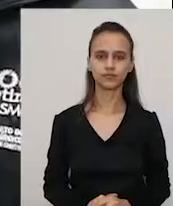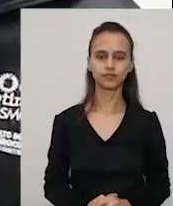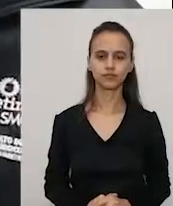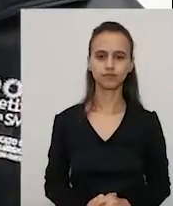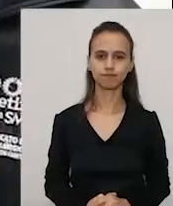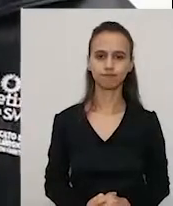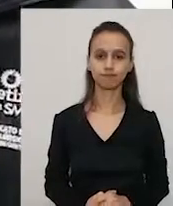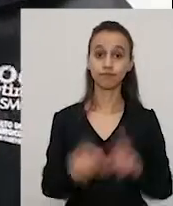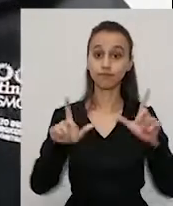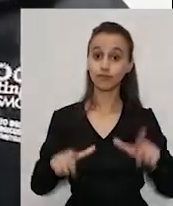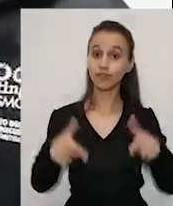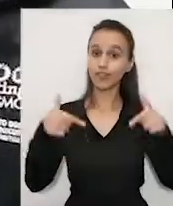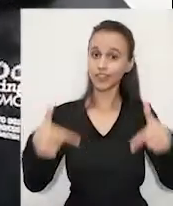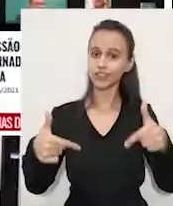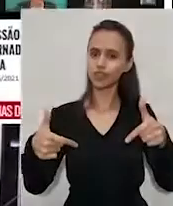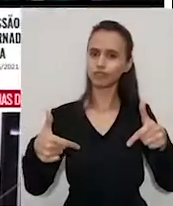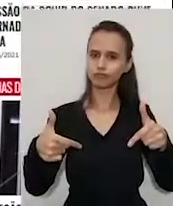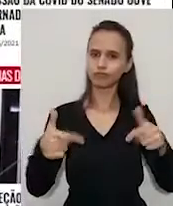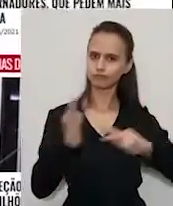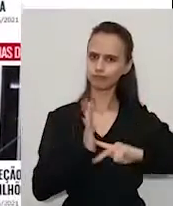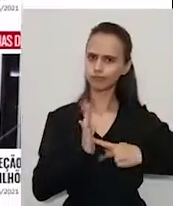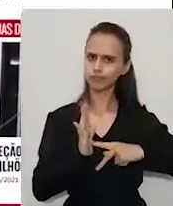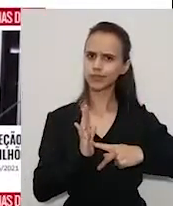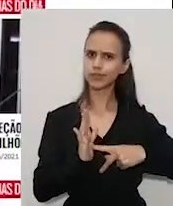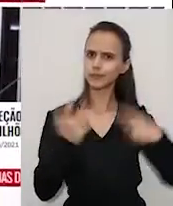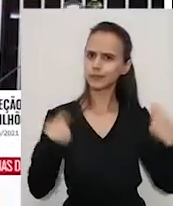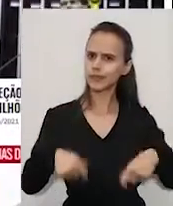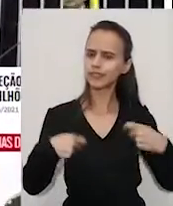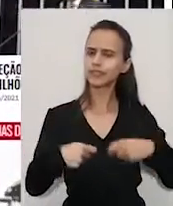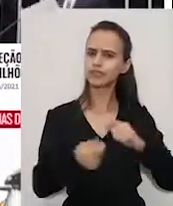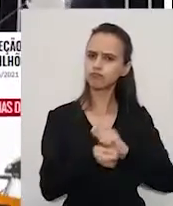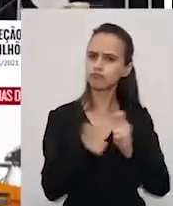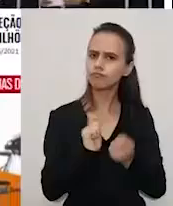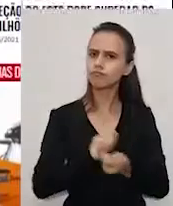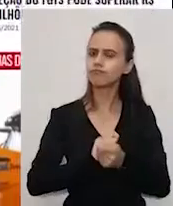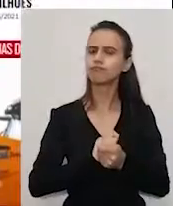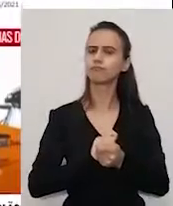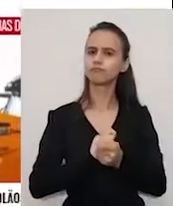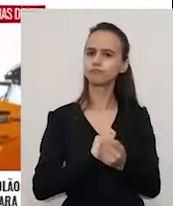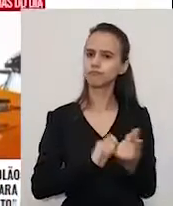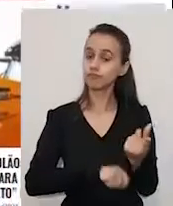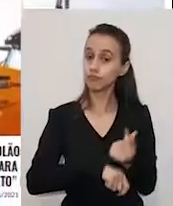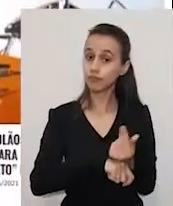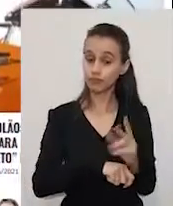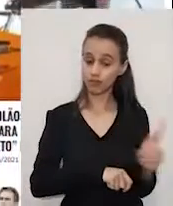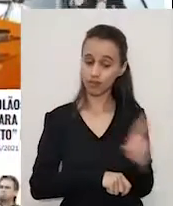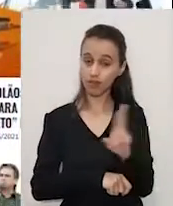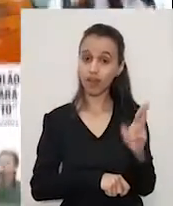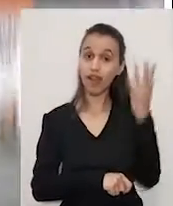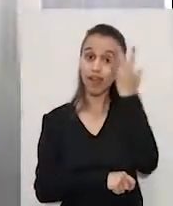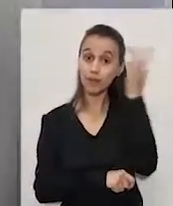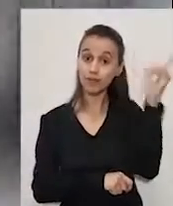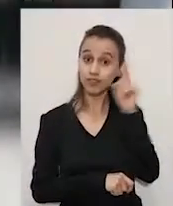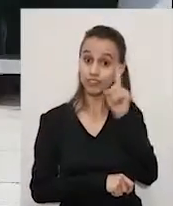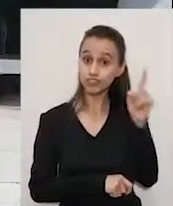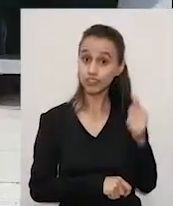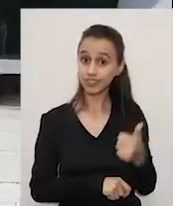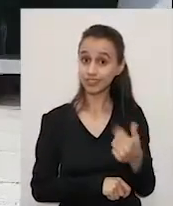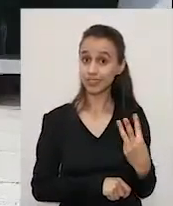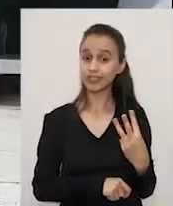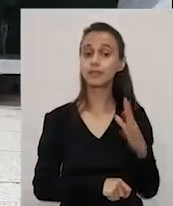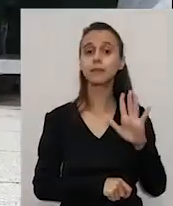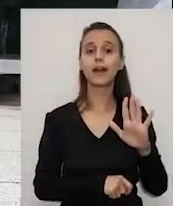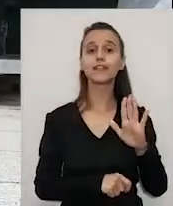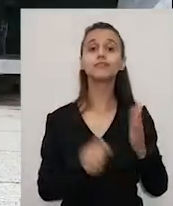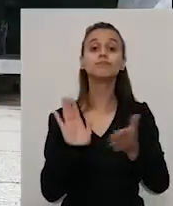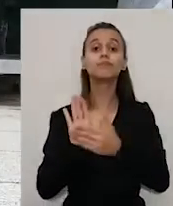A ação da Força Sindical, que exige a correção monetária do FGTS, seria julgada amanhã, 13 de maio. Mas foi